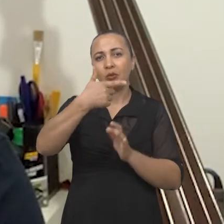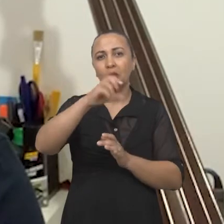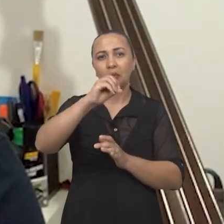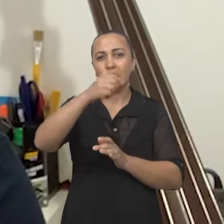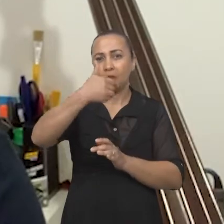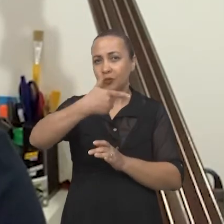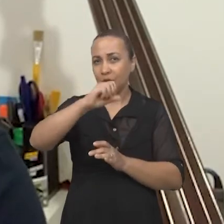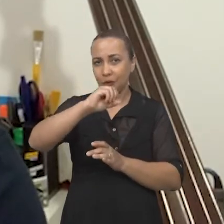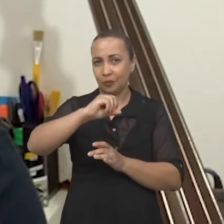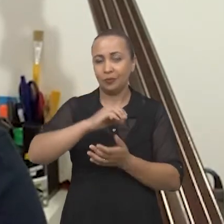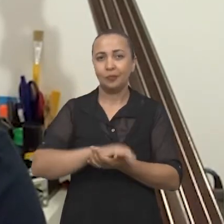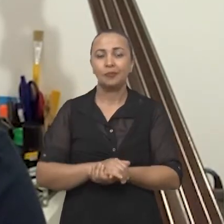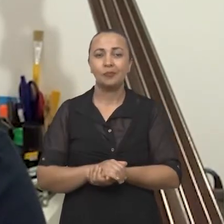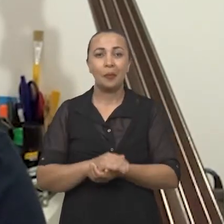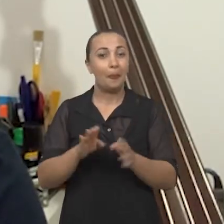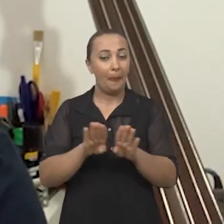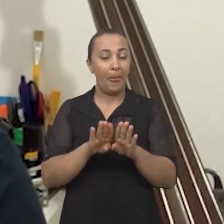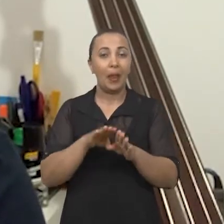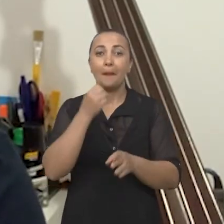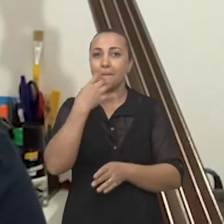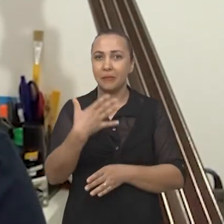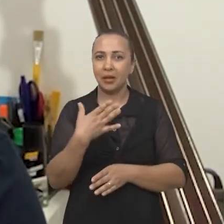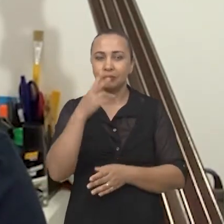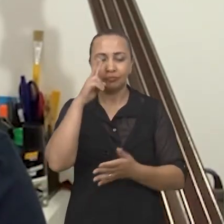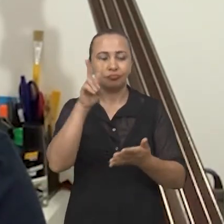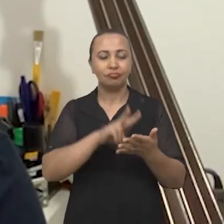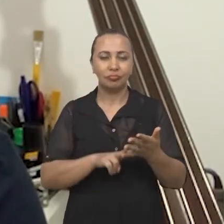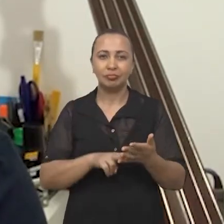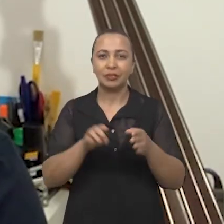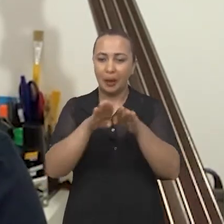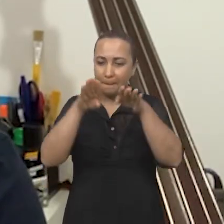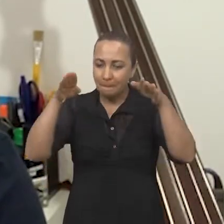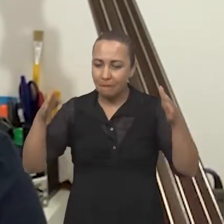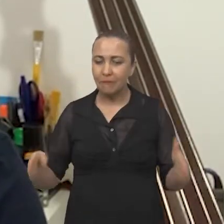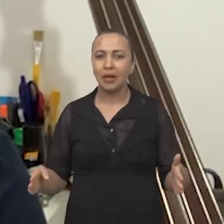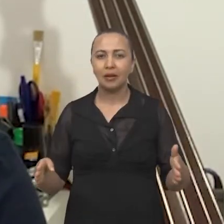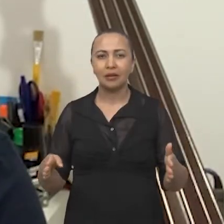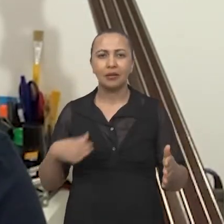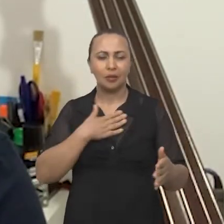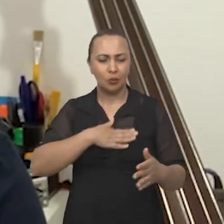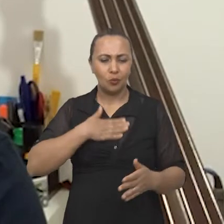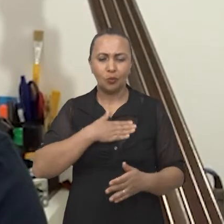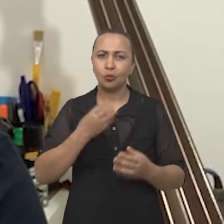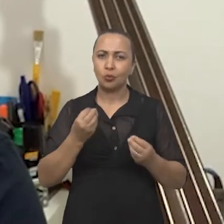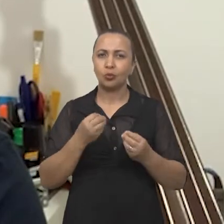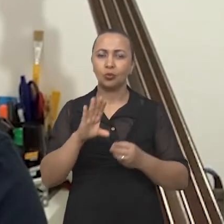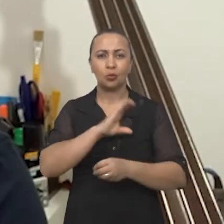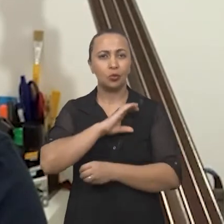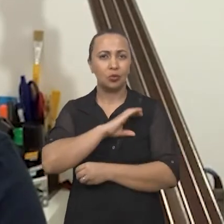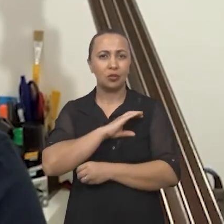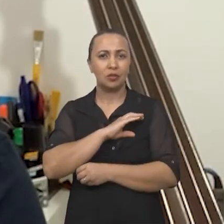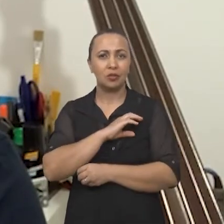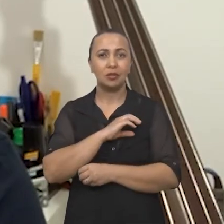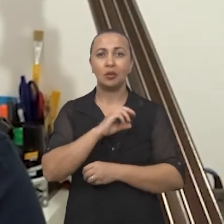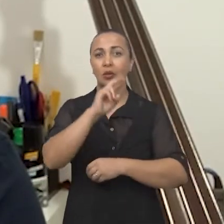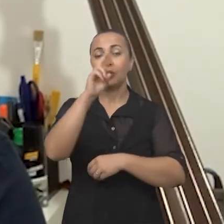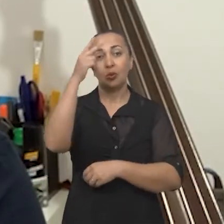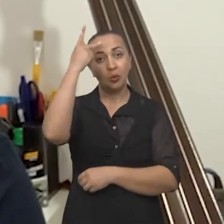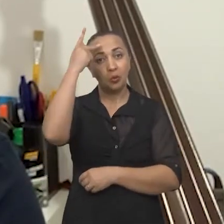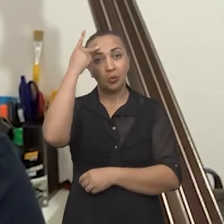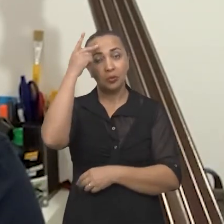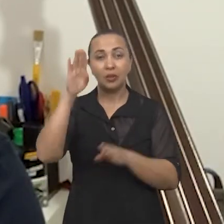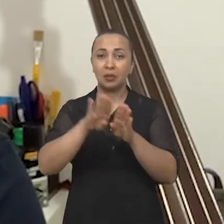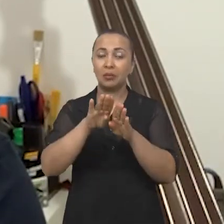de 2020, e foi muito bem avaliada pela banca, pelos nossos colegas que participaram, quer dizer, um colega da USP e um do